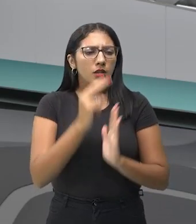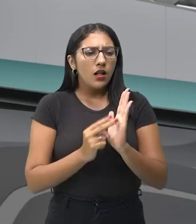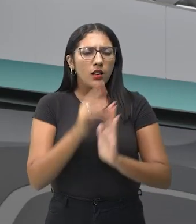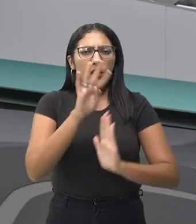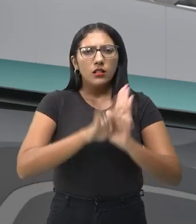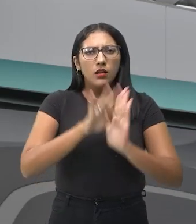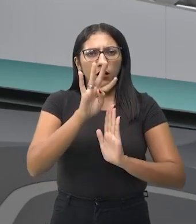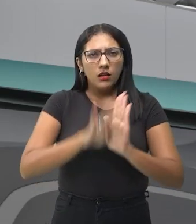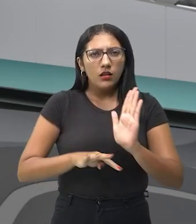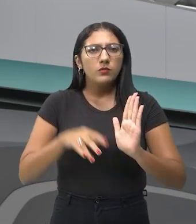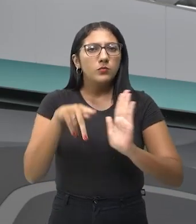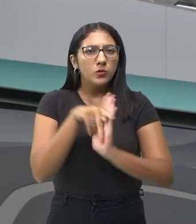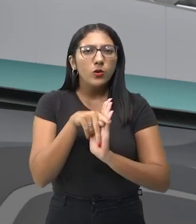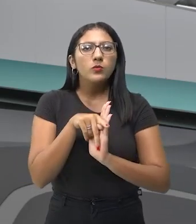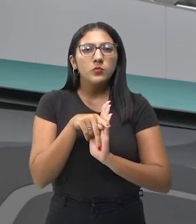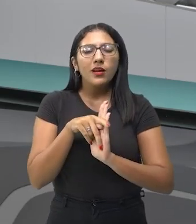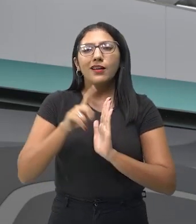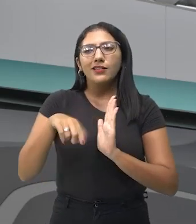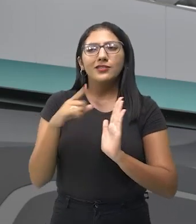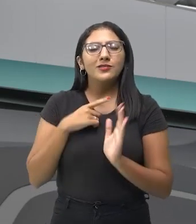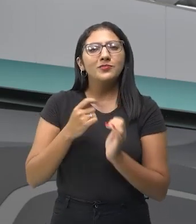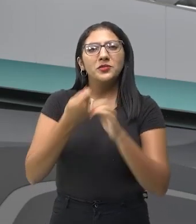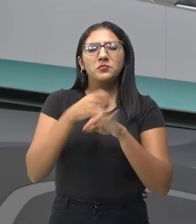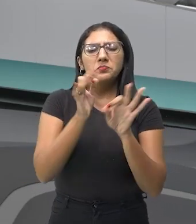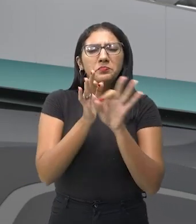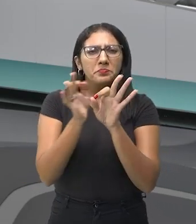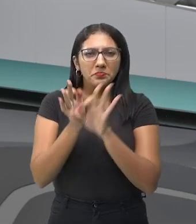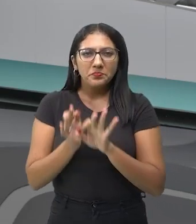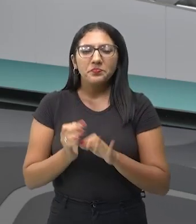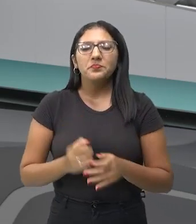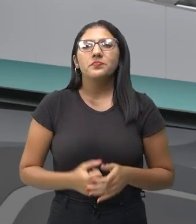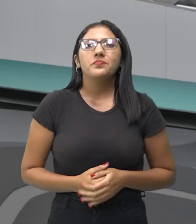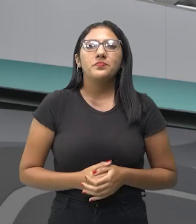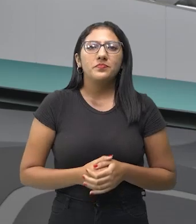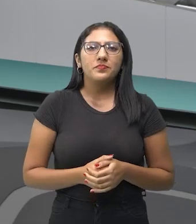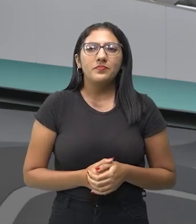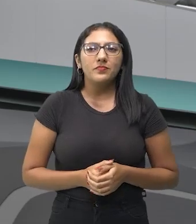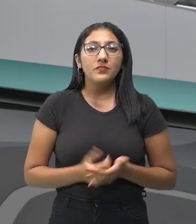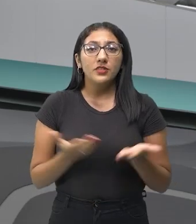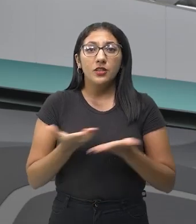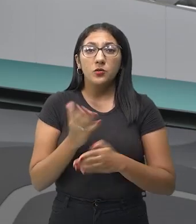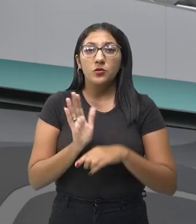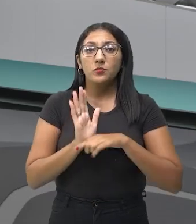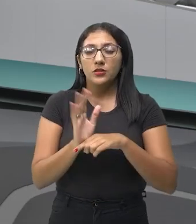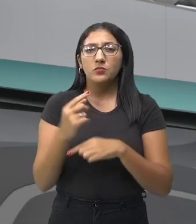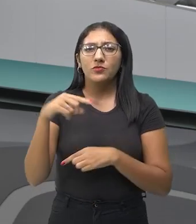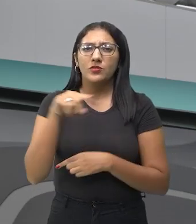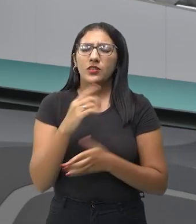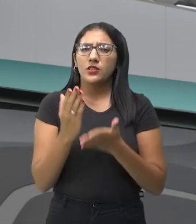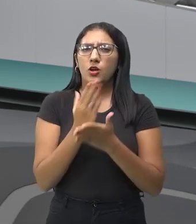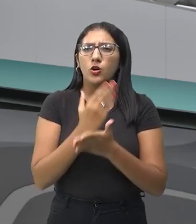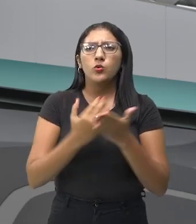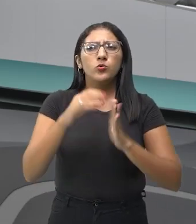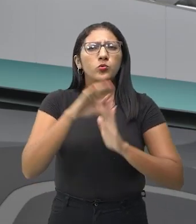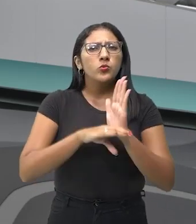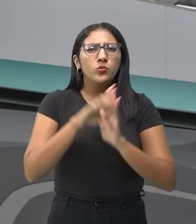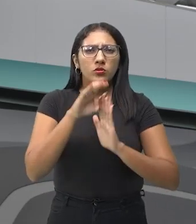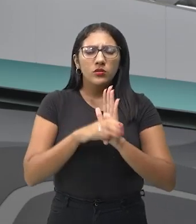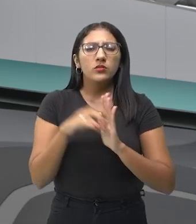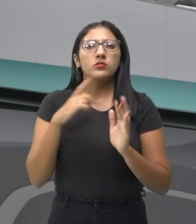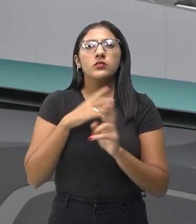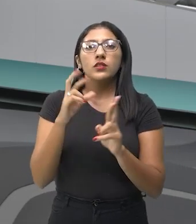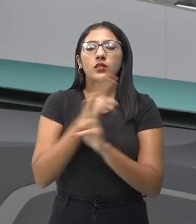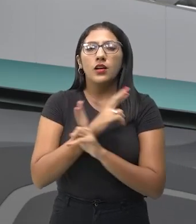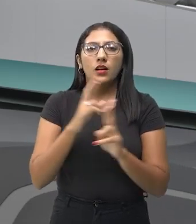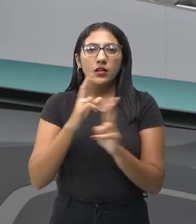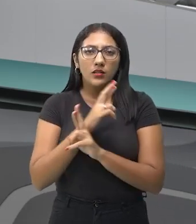transformar em música e assim há toda uma sequência, certo? E aí eu vou trazer para vocês alguns conceitos referentes